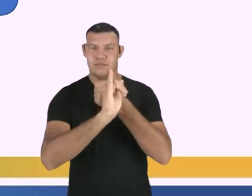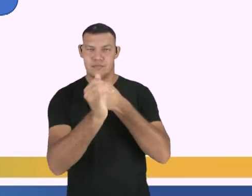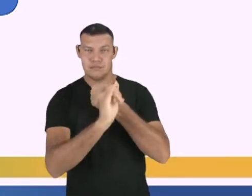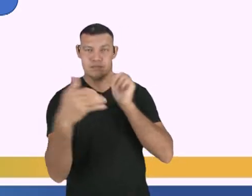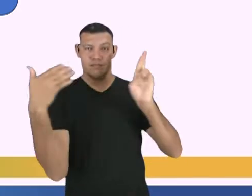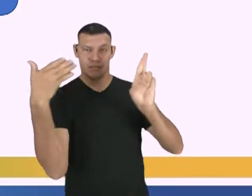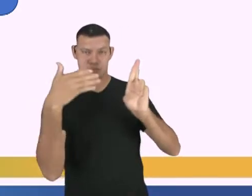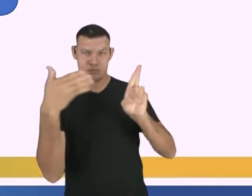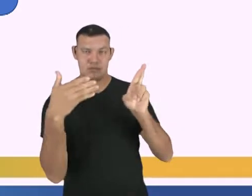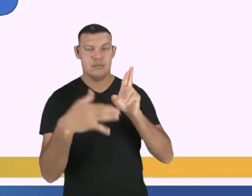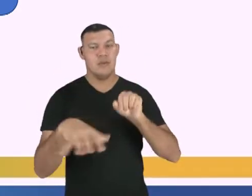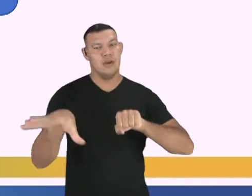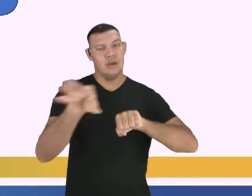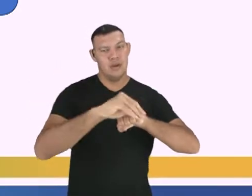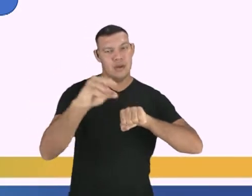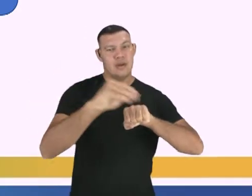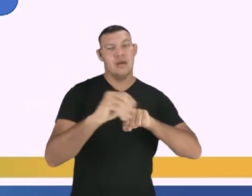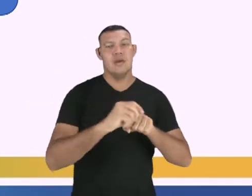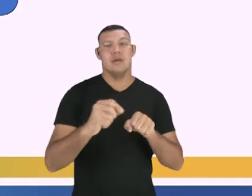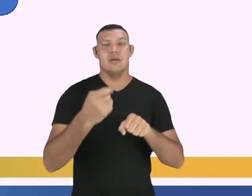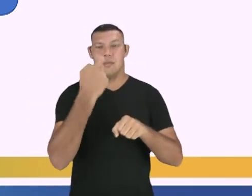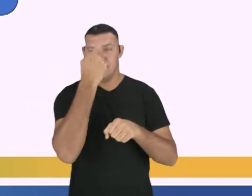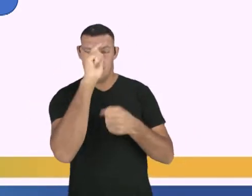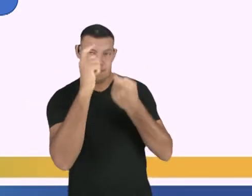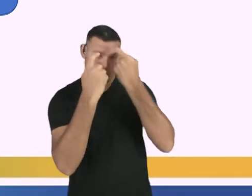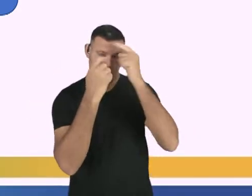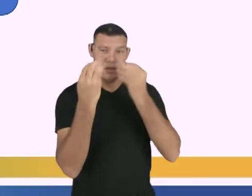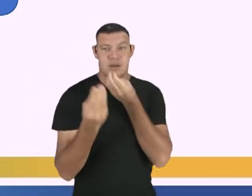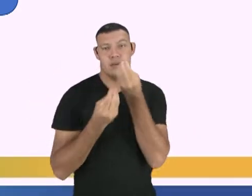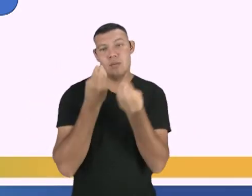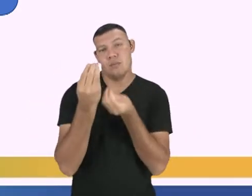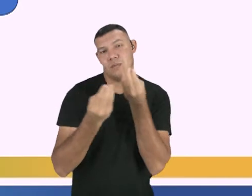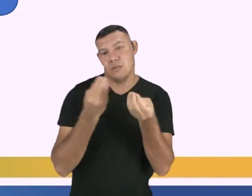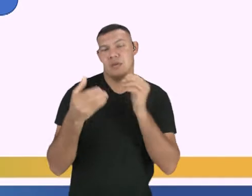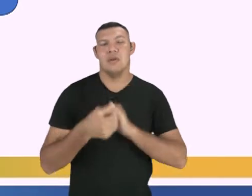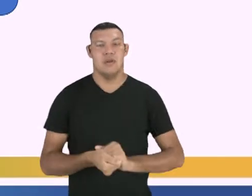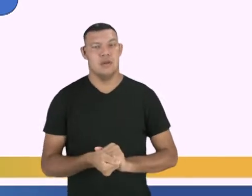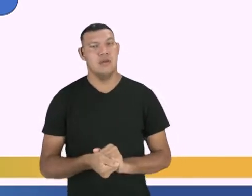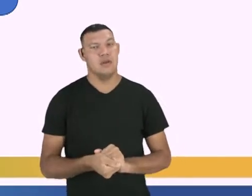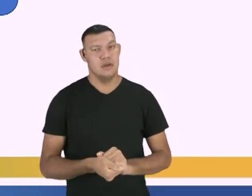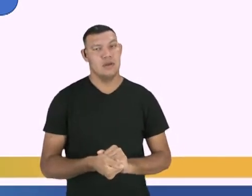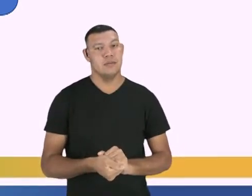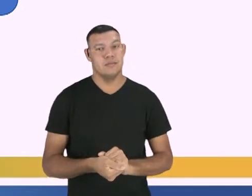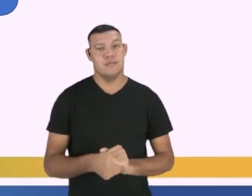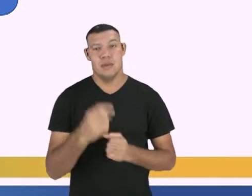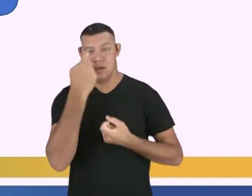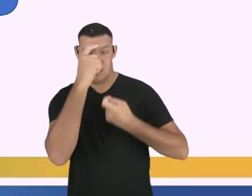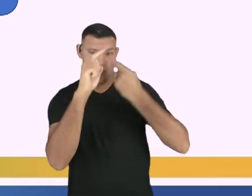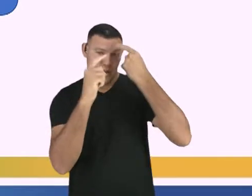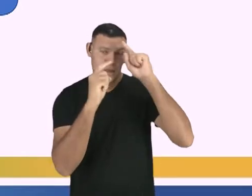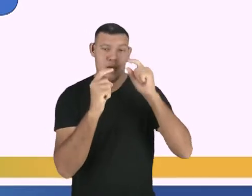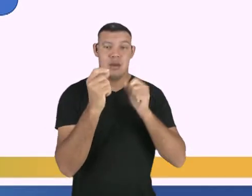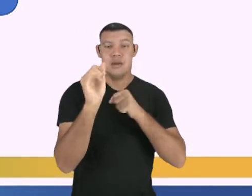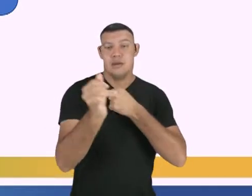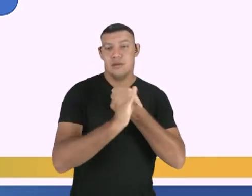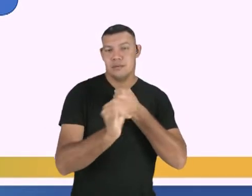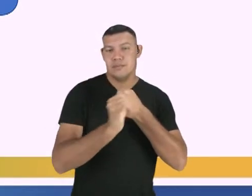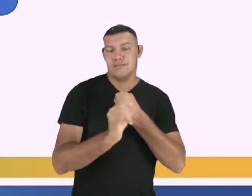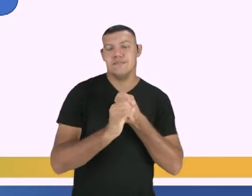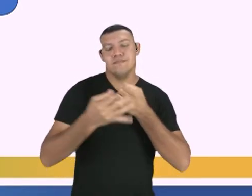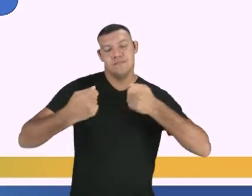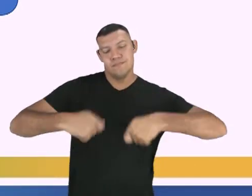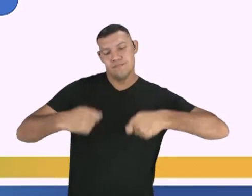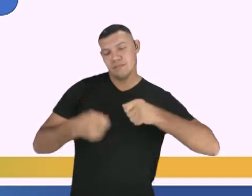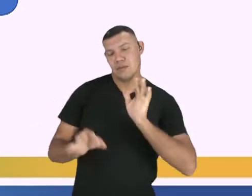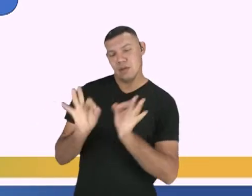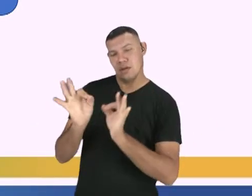e aprendemos como produzi-la. Entendemos que para produzir uma crônica é preciso fazer um planejamento de